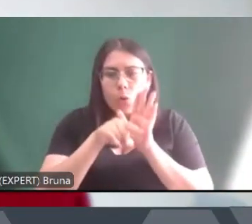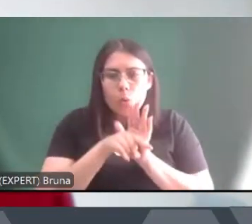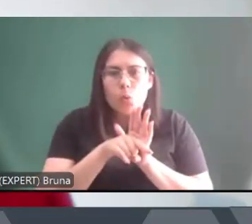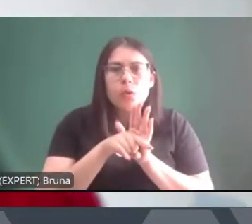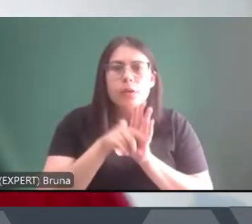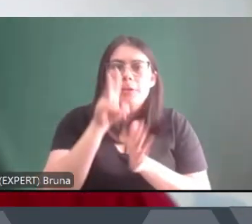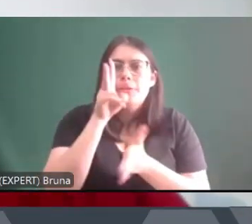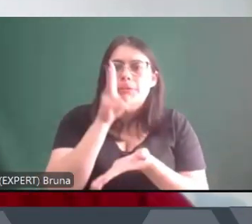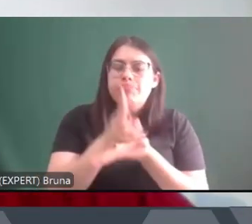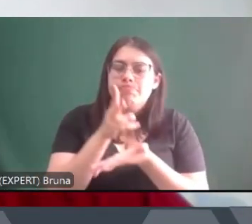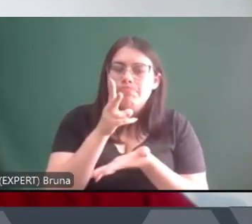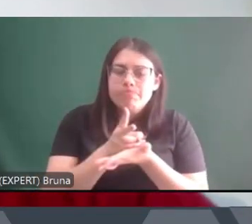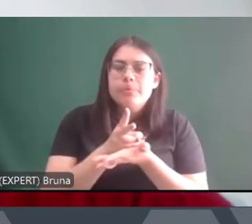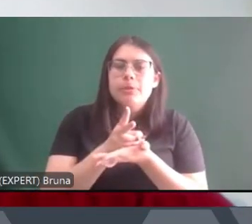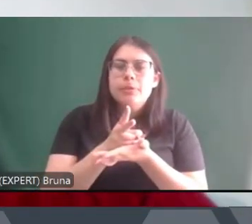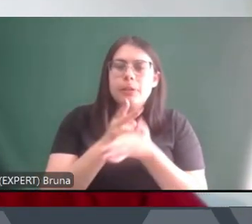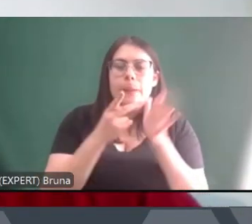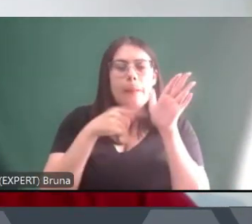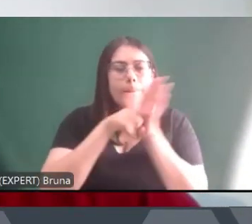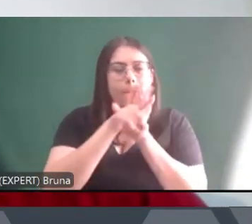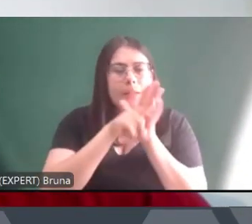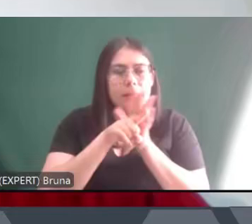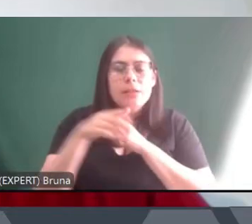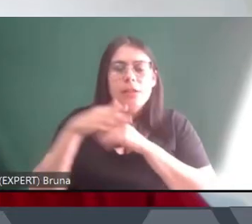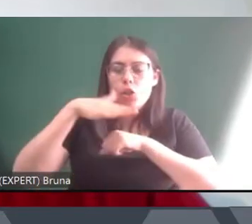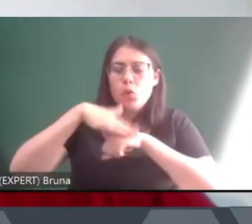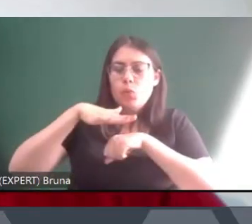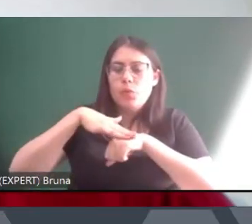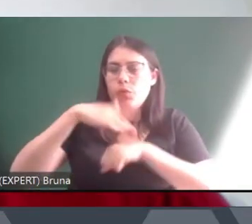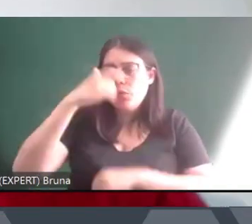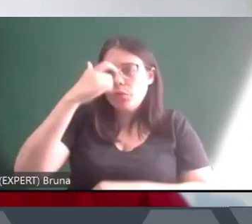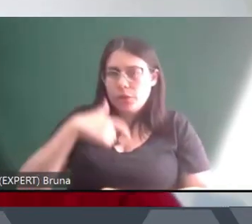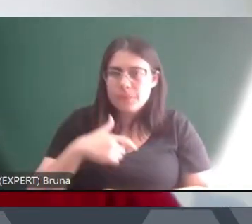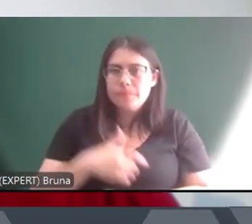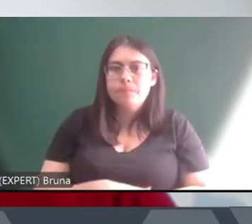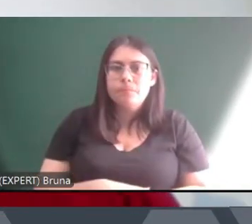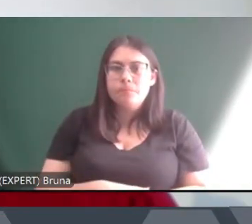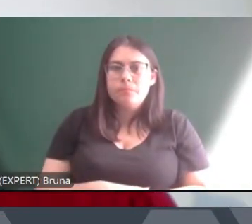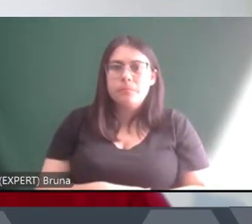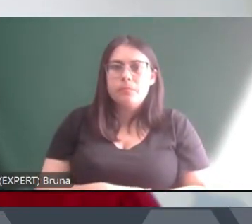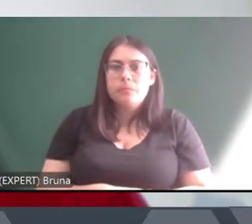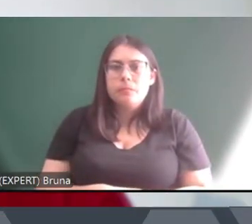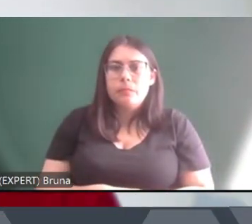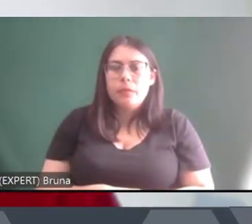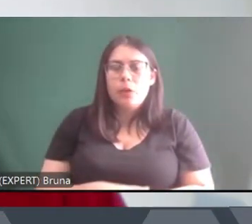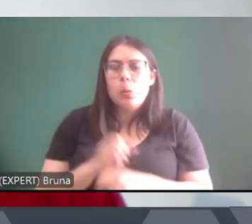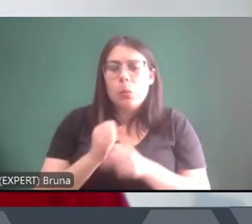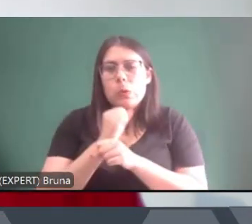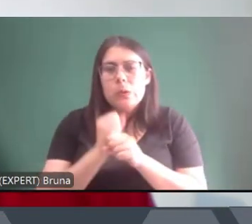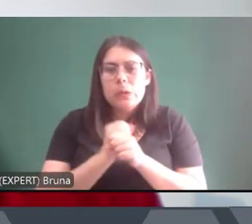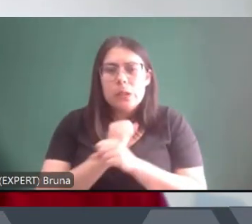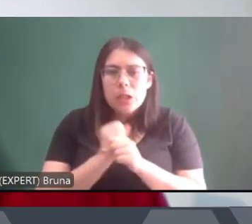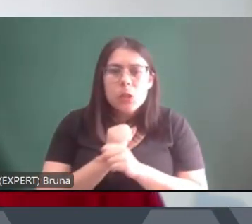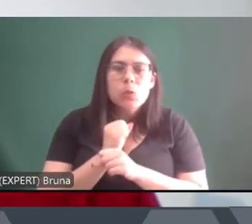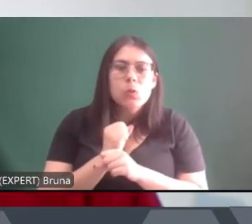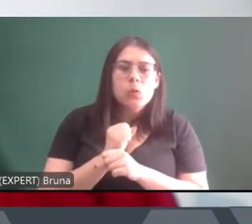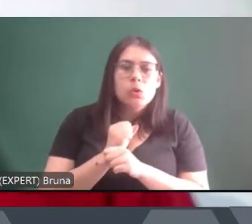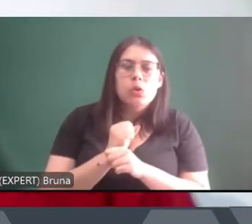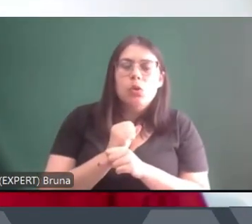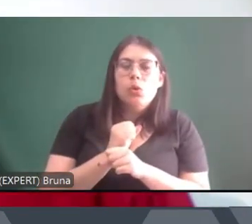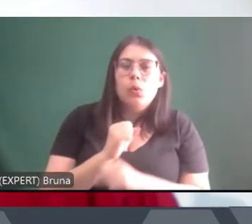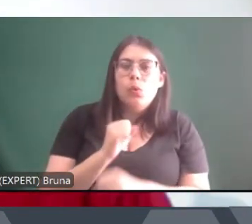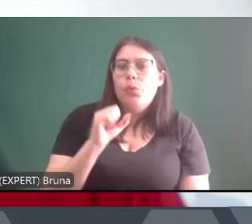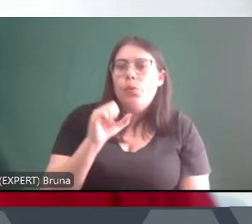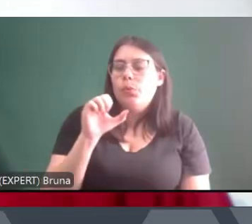me fiz e o começo das pesquisas que eu fiz, aí partindo dos anos 80 e 90 em São Paulo,